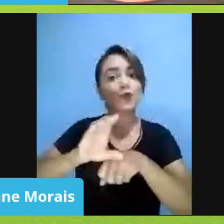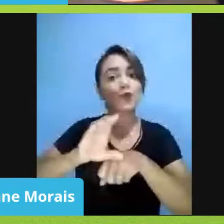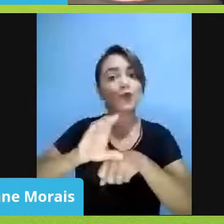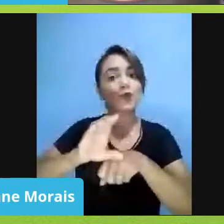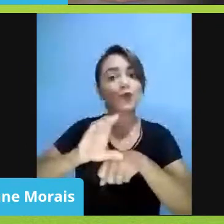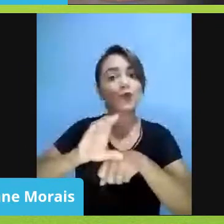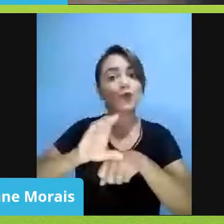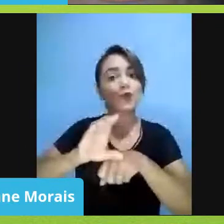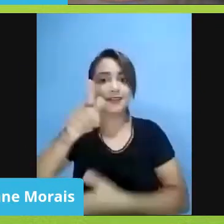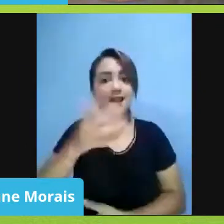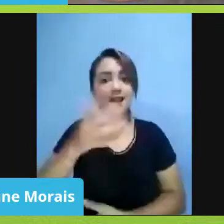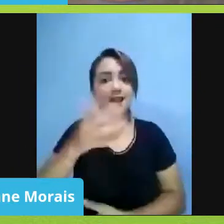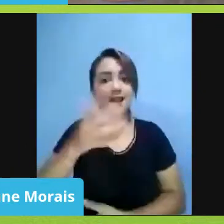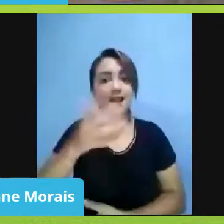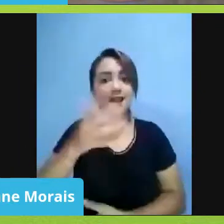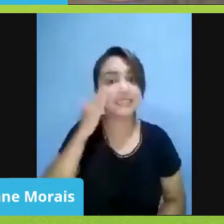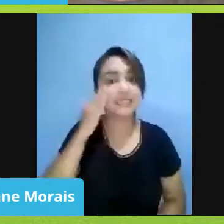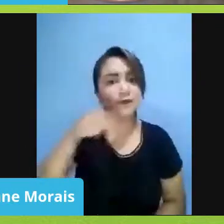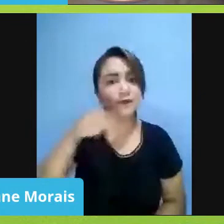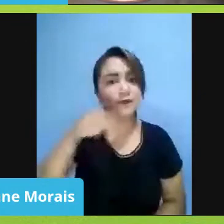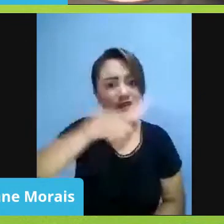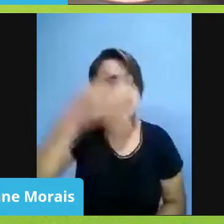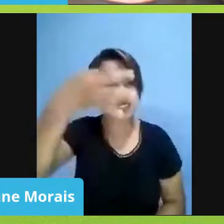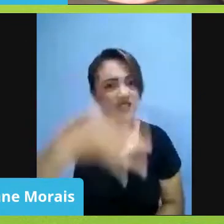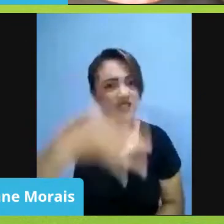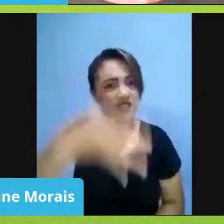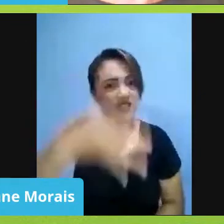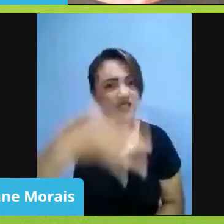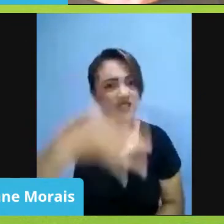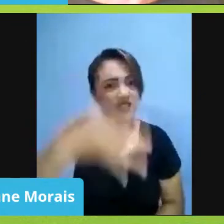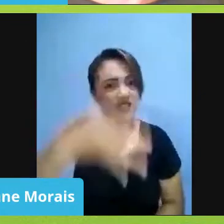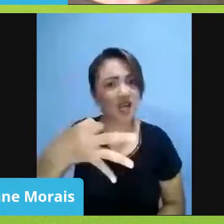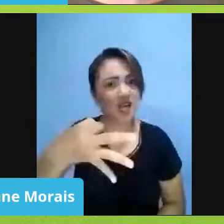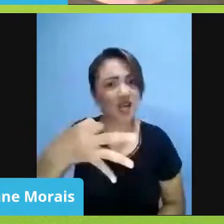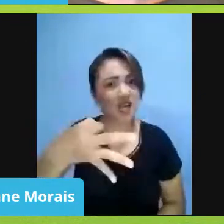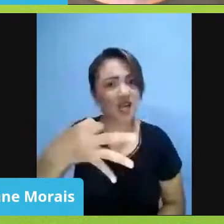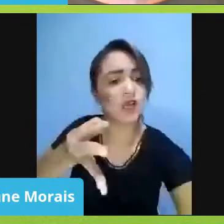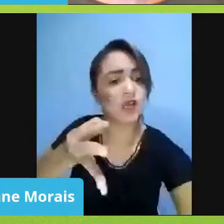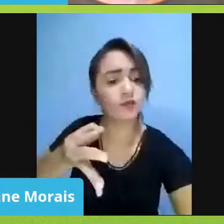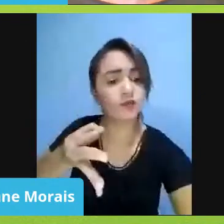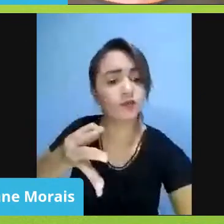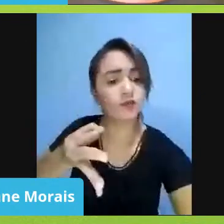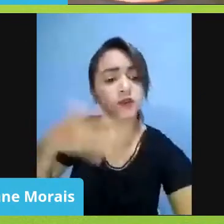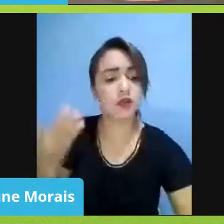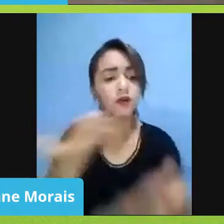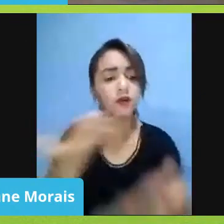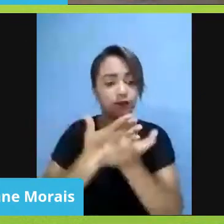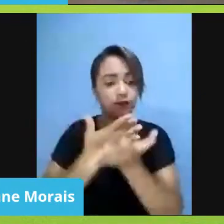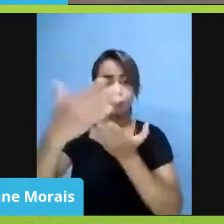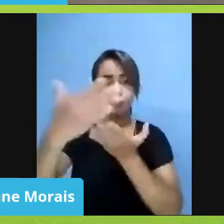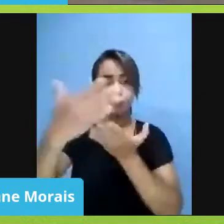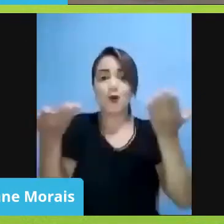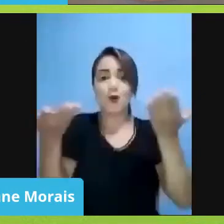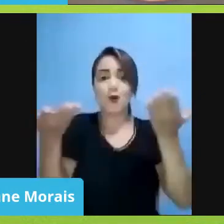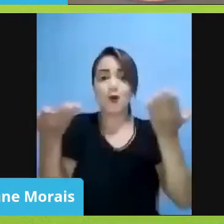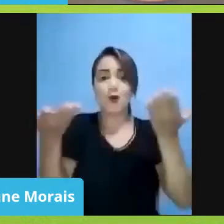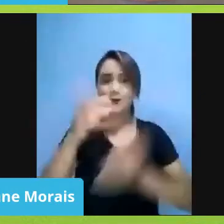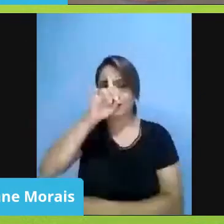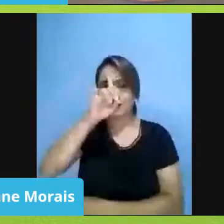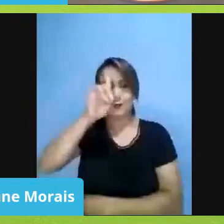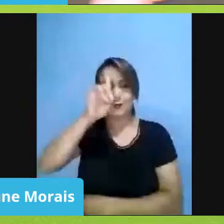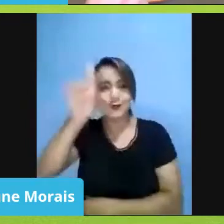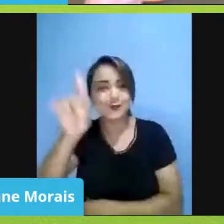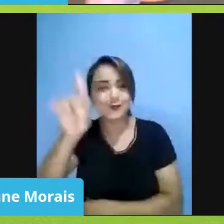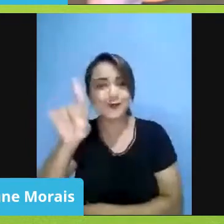Queria saber se está tudo certo aí com o áudio, né? Então, vamos lá. Hoje está sendo um dia muito,